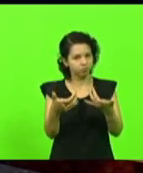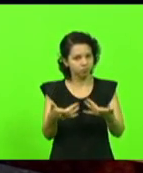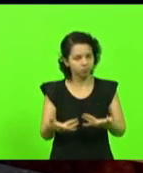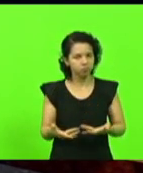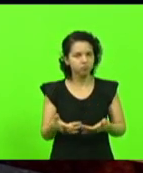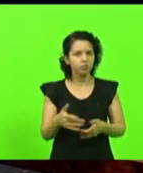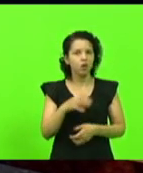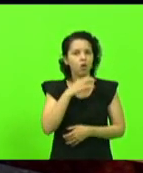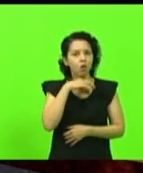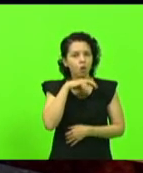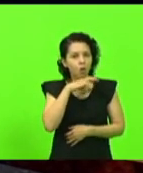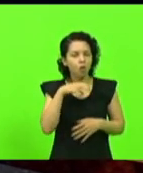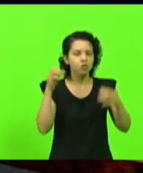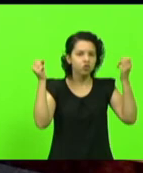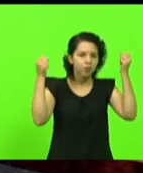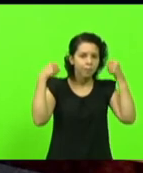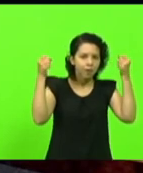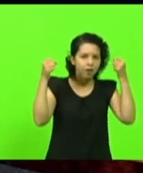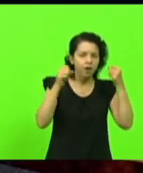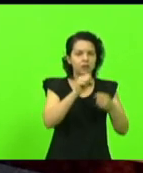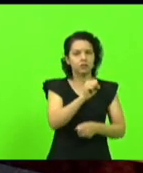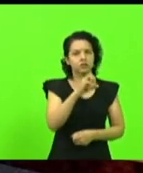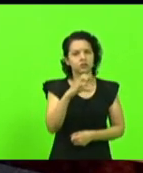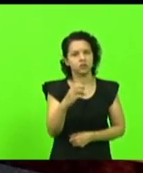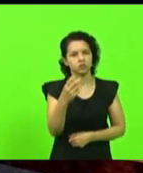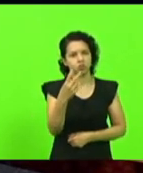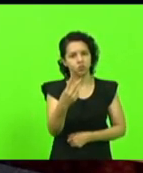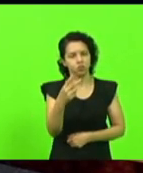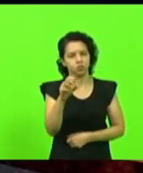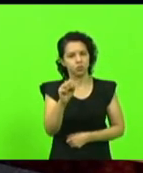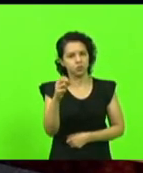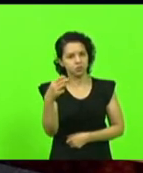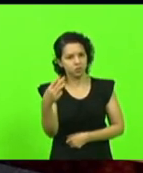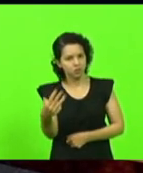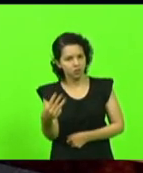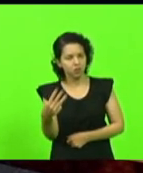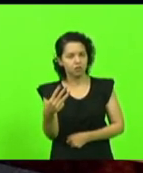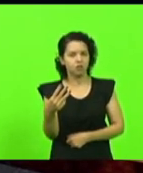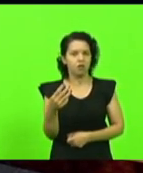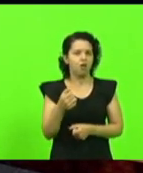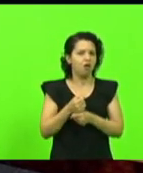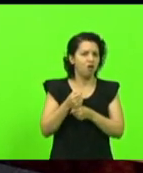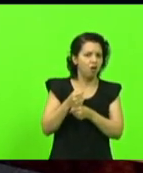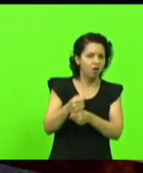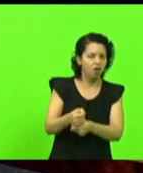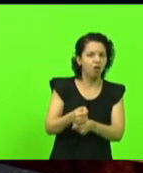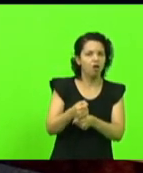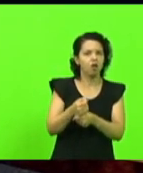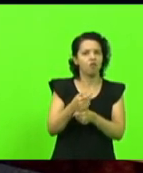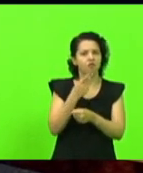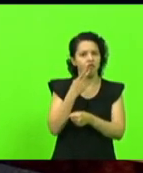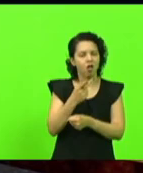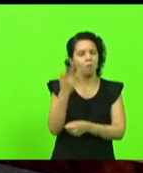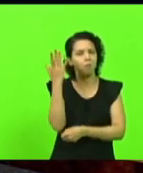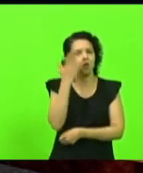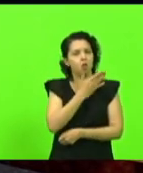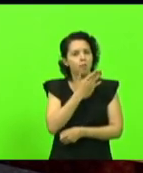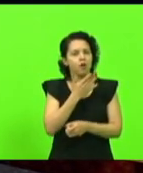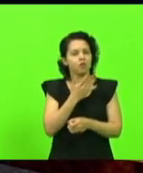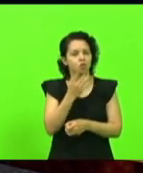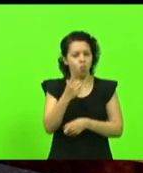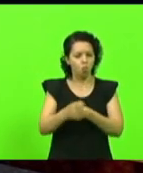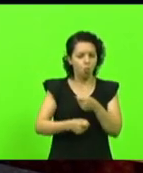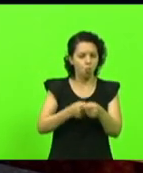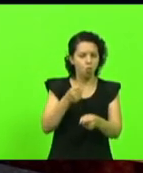concórdia Chapecó SC 283 há anos prometida e no mínimo há um ano esse governo